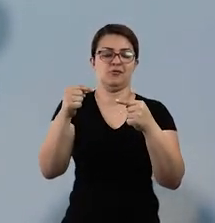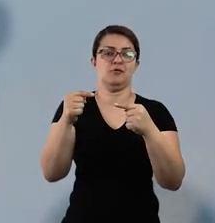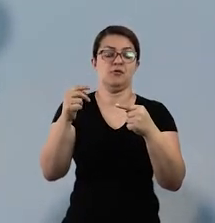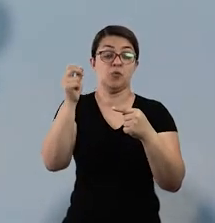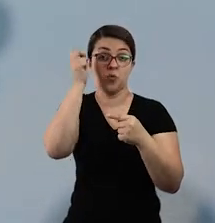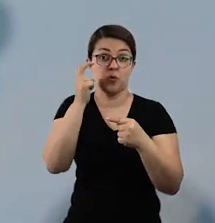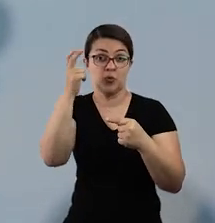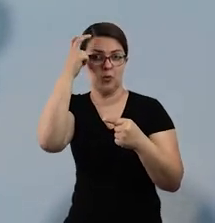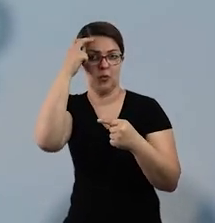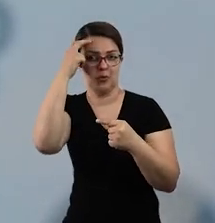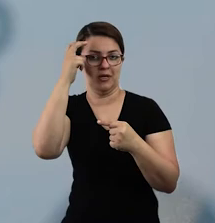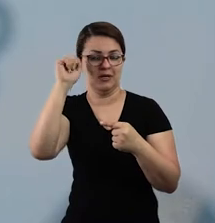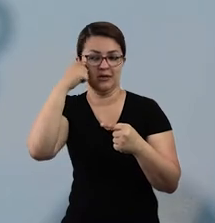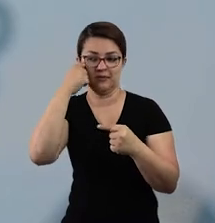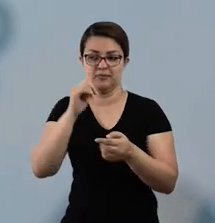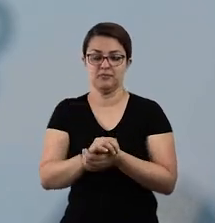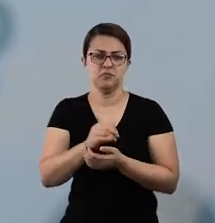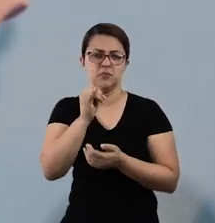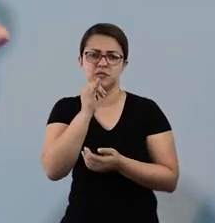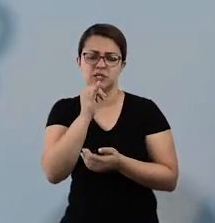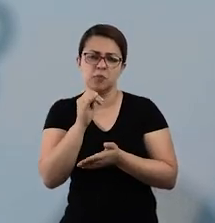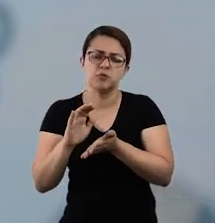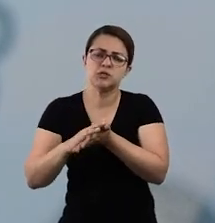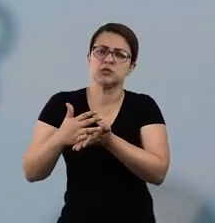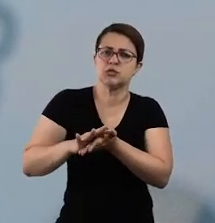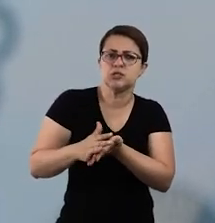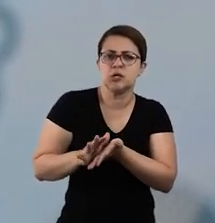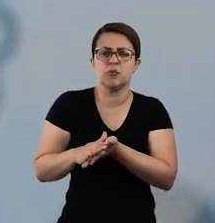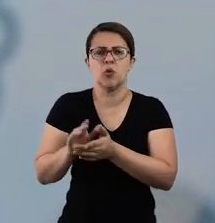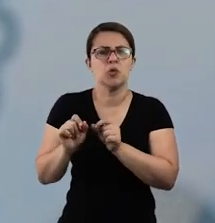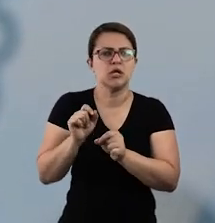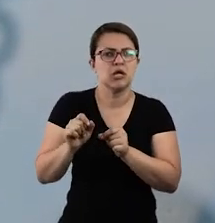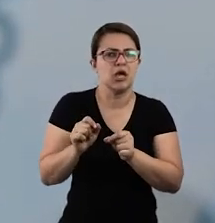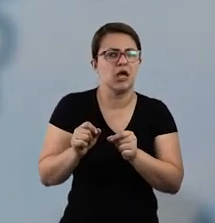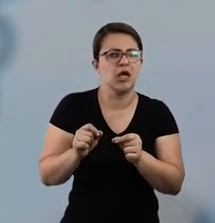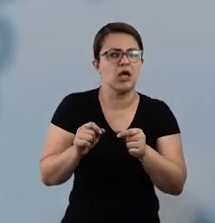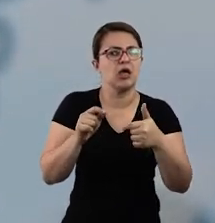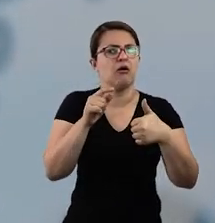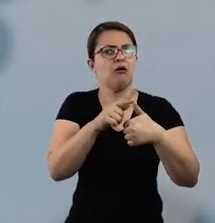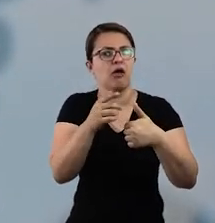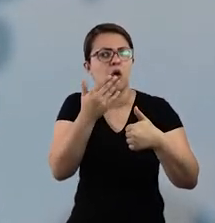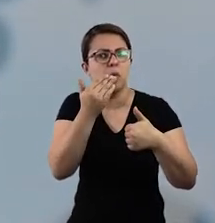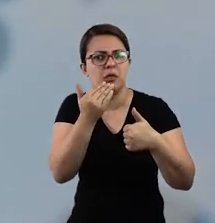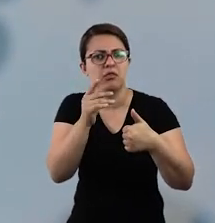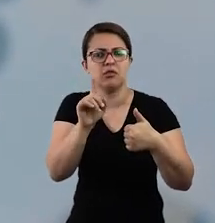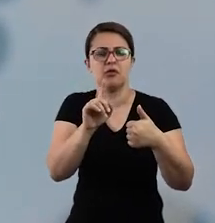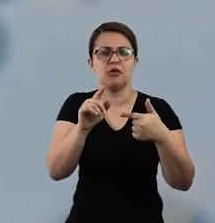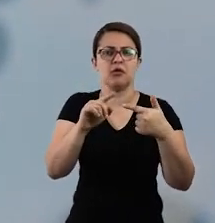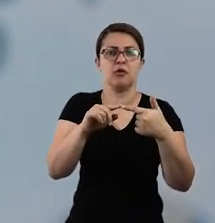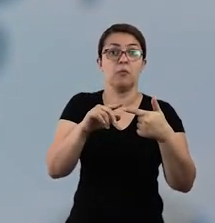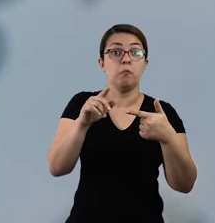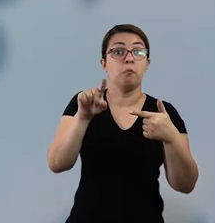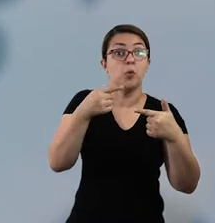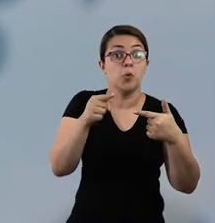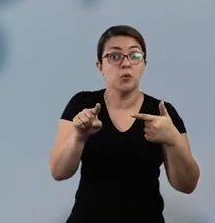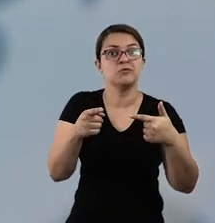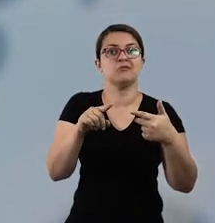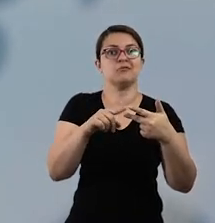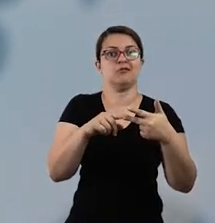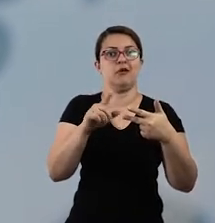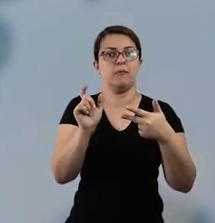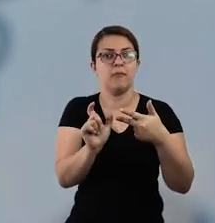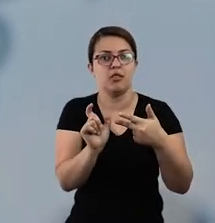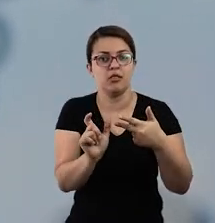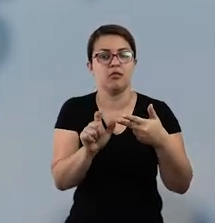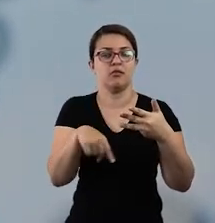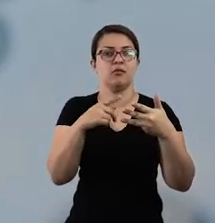primeira coluna com a segunda, como por exemplo, samba. Samba é o quê? É um alimento? Não, né? Então é uma música, é uma palavra, é